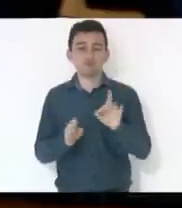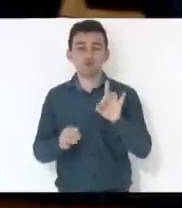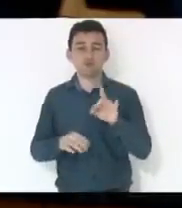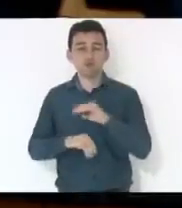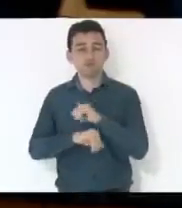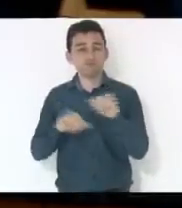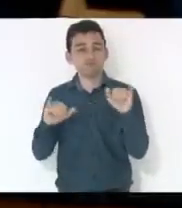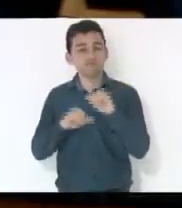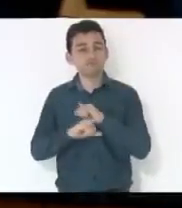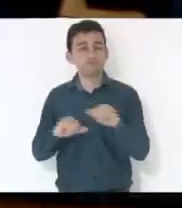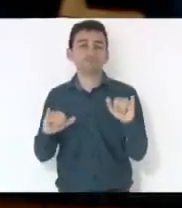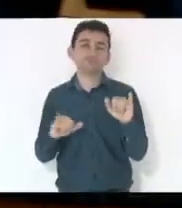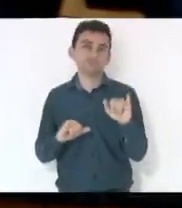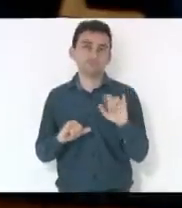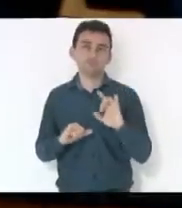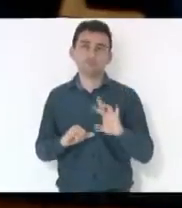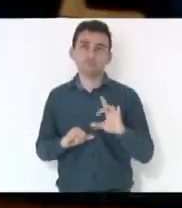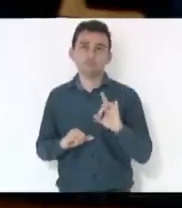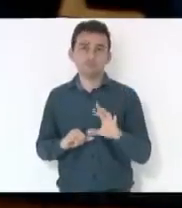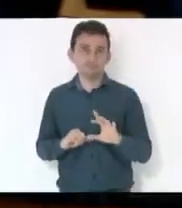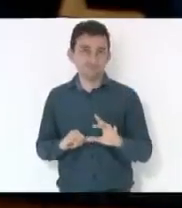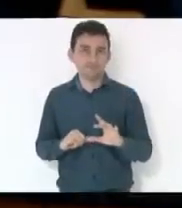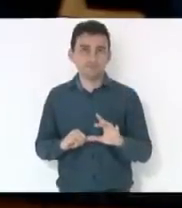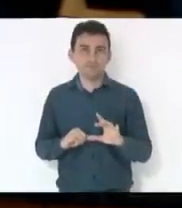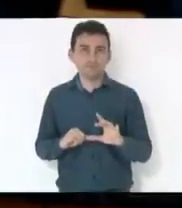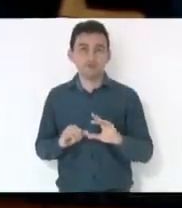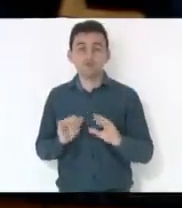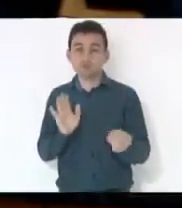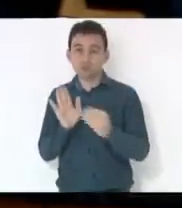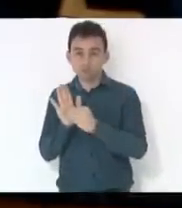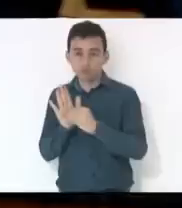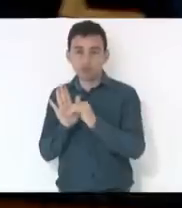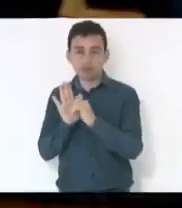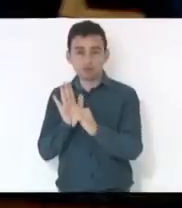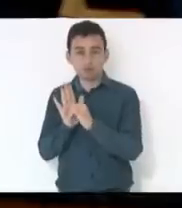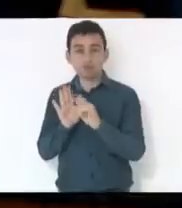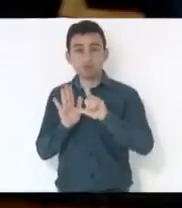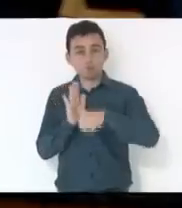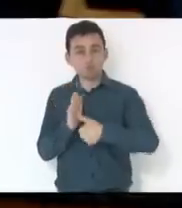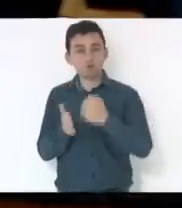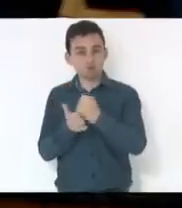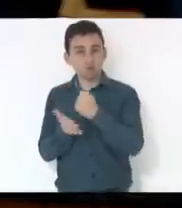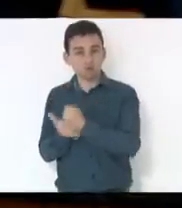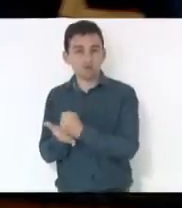mesma coisa, é só para dizer, no edital, que depois no contrato